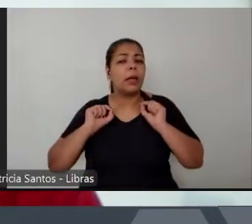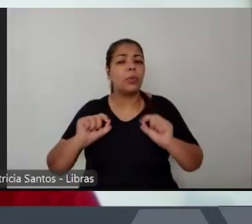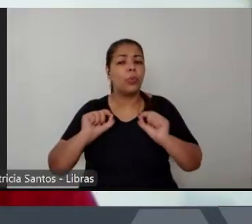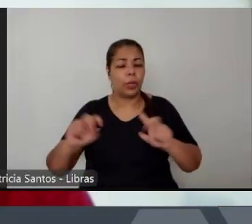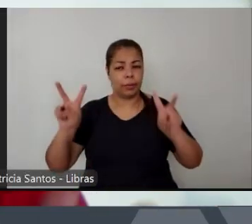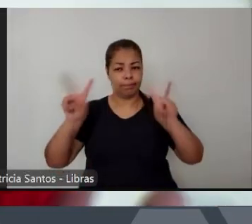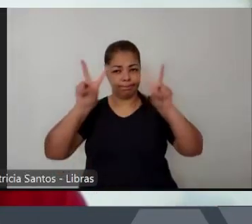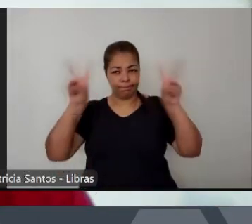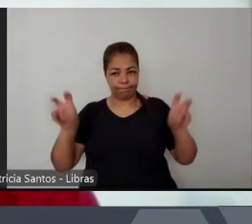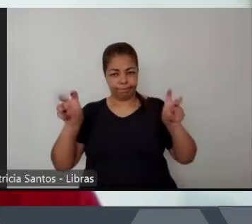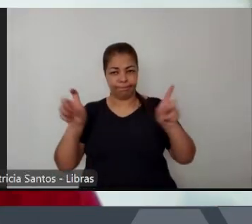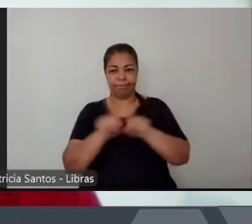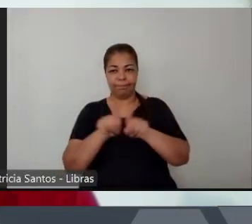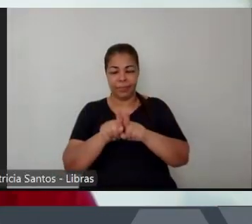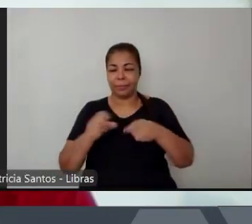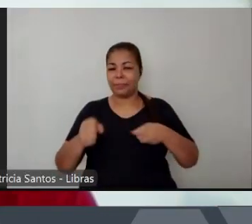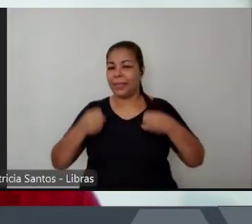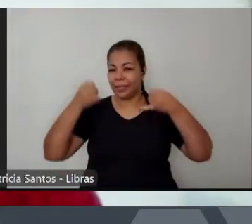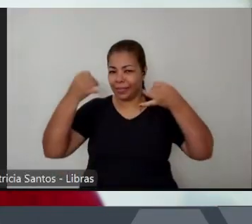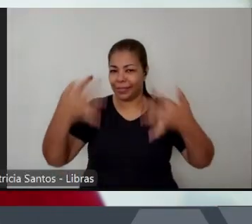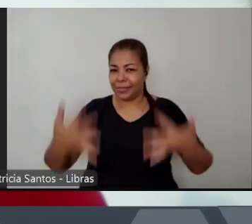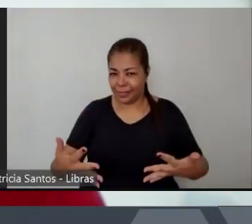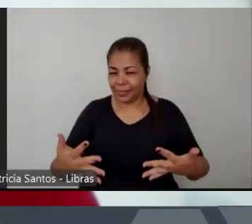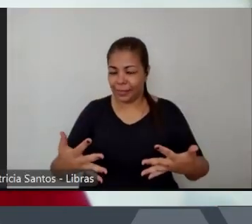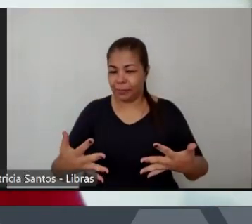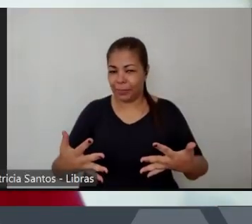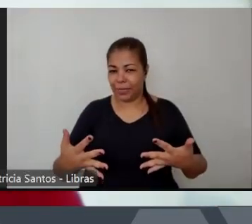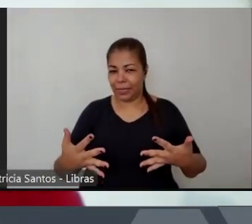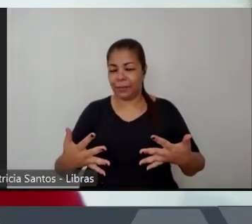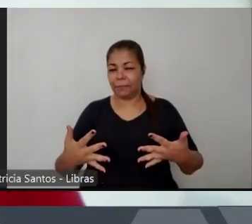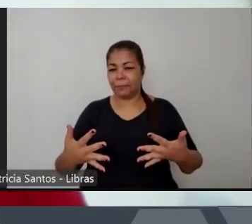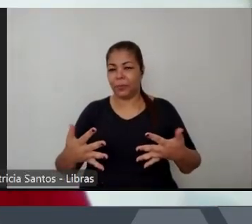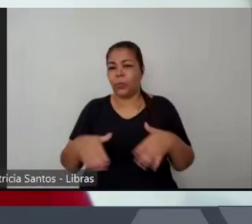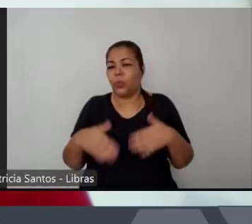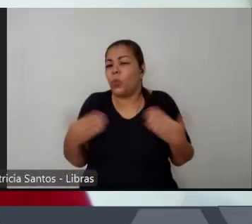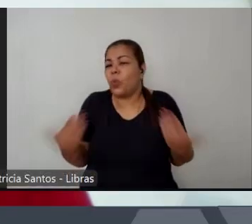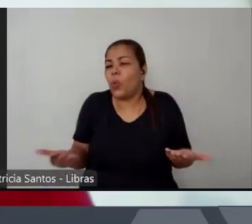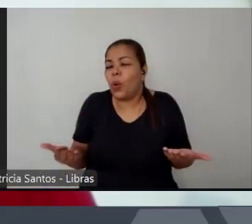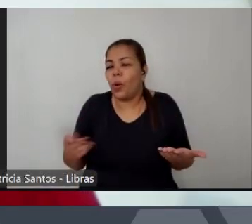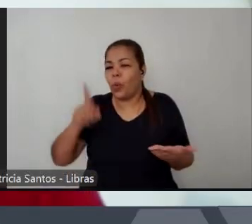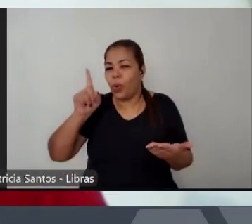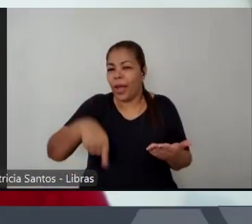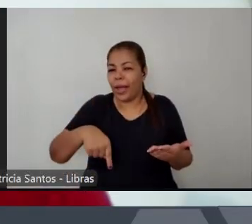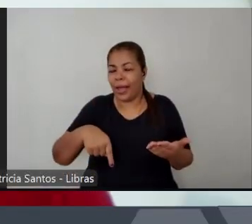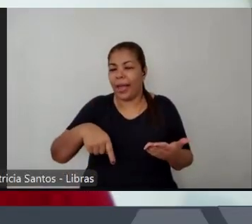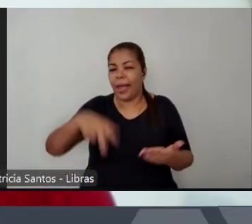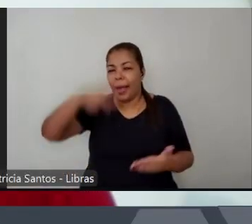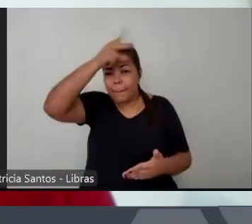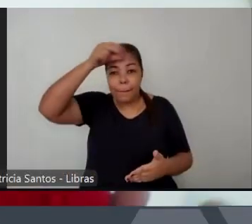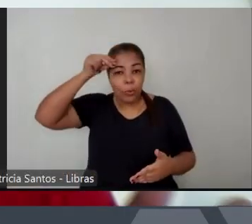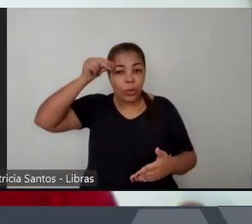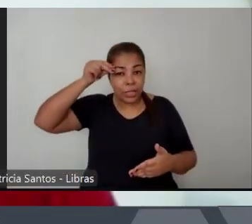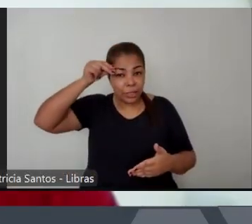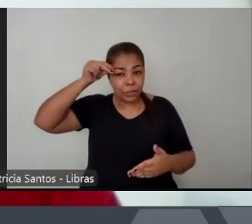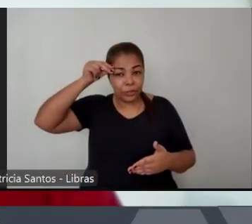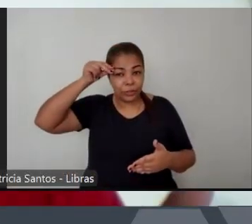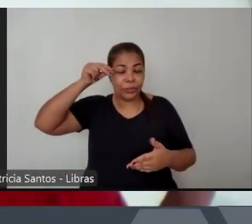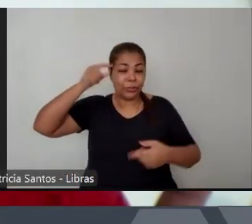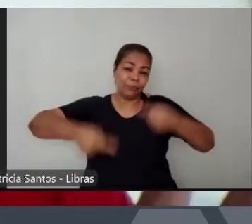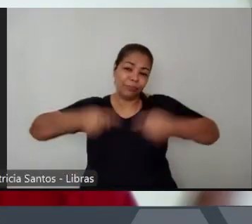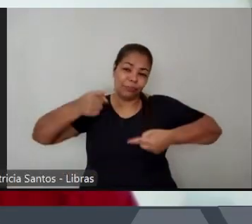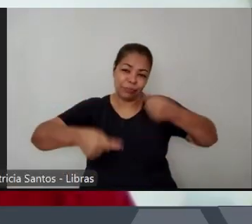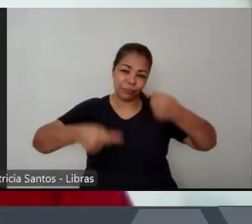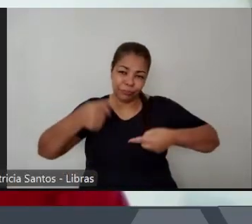desdobramentos e dos efeitos colaterais desses erros de políticas públicas partindo de uma análise